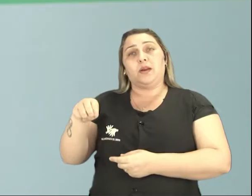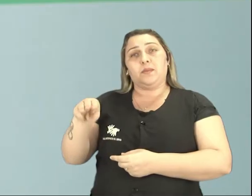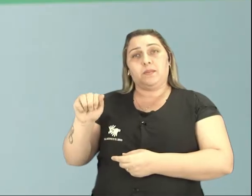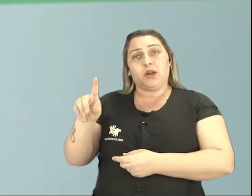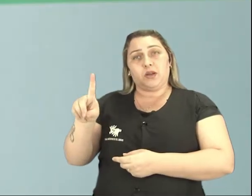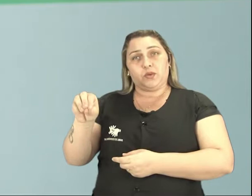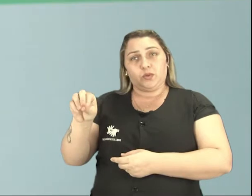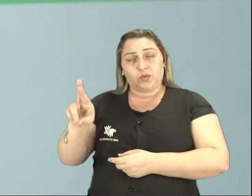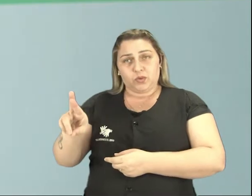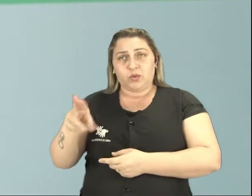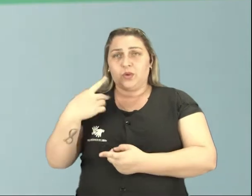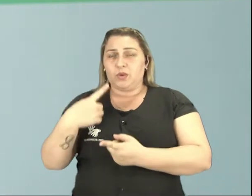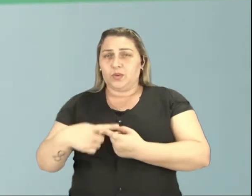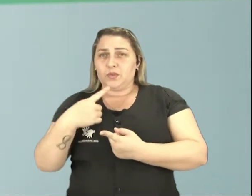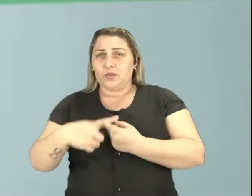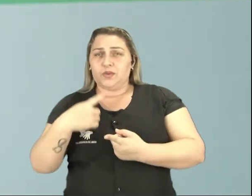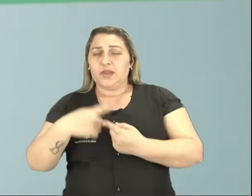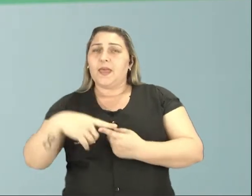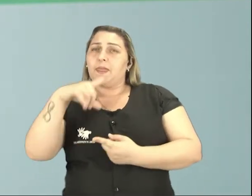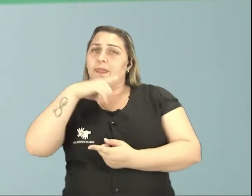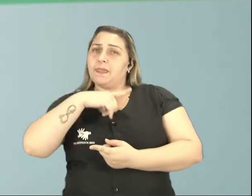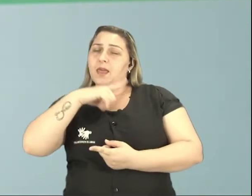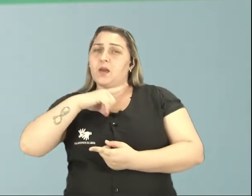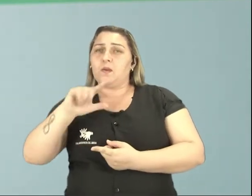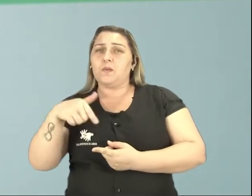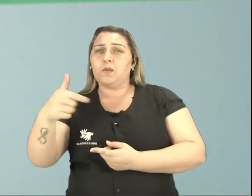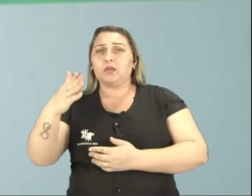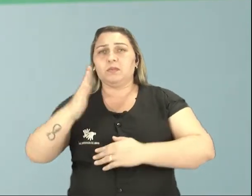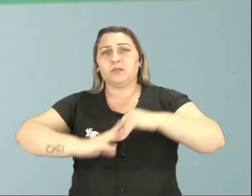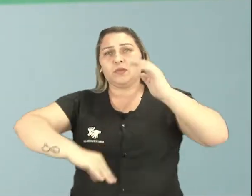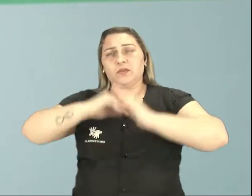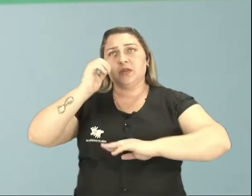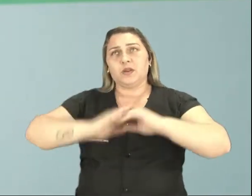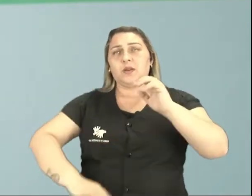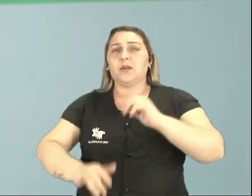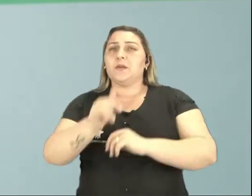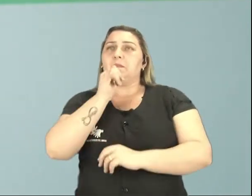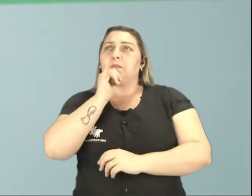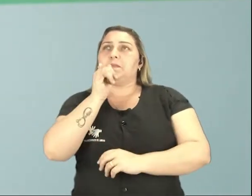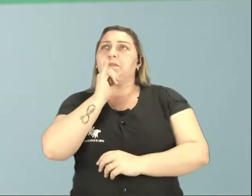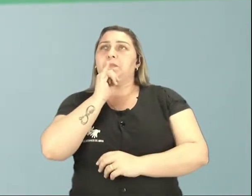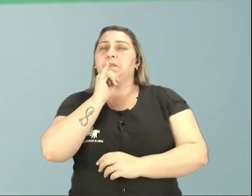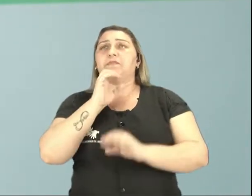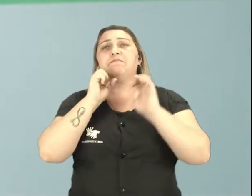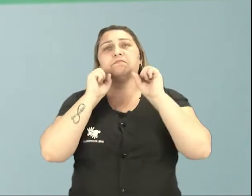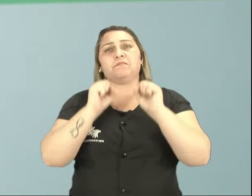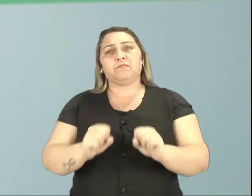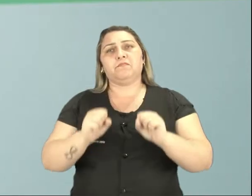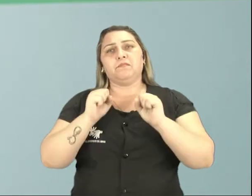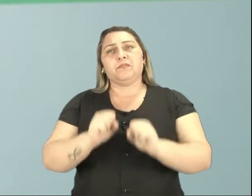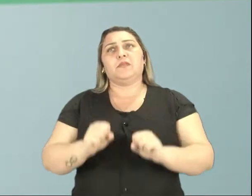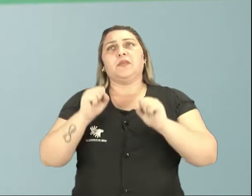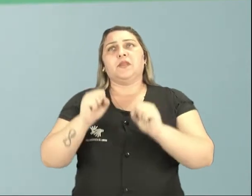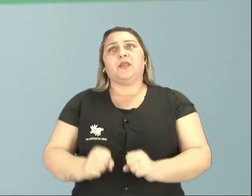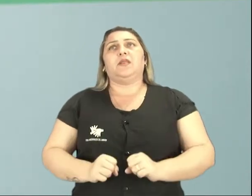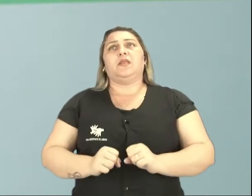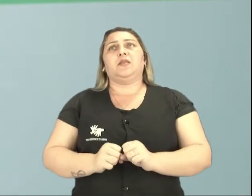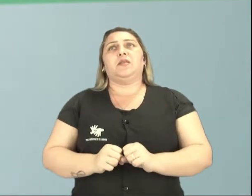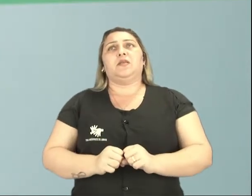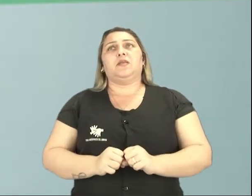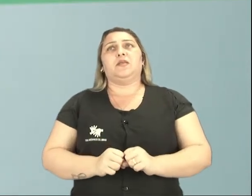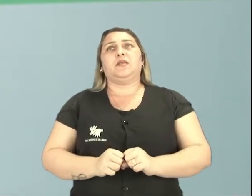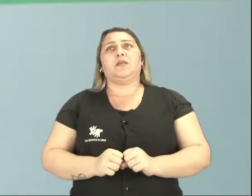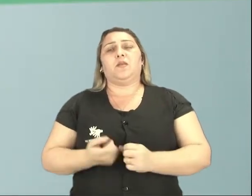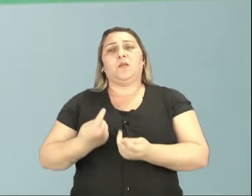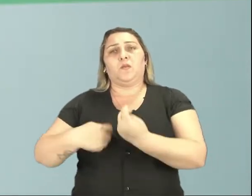só chama ele de amador porque ele tem uma outra profissão. Por exemplo, ele pode ser um contador durante